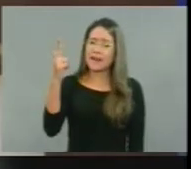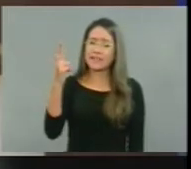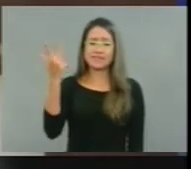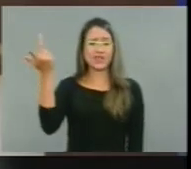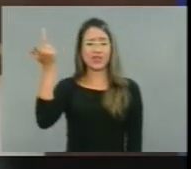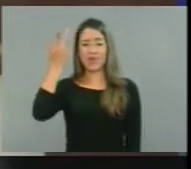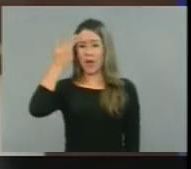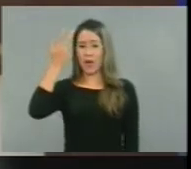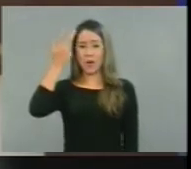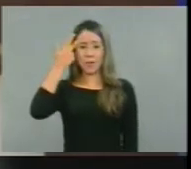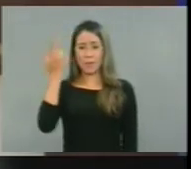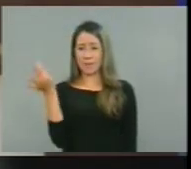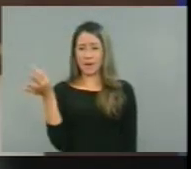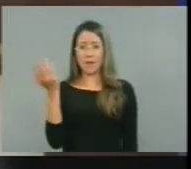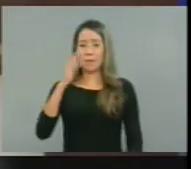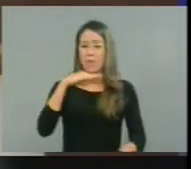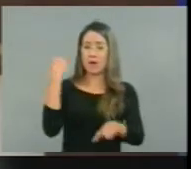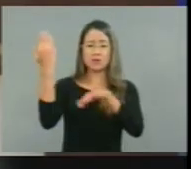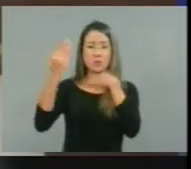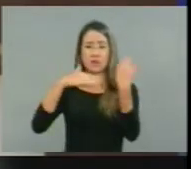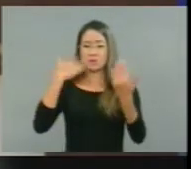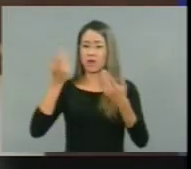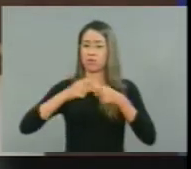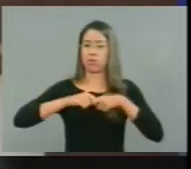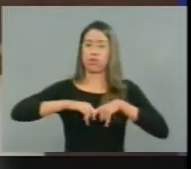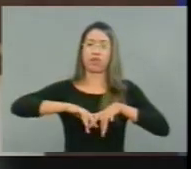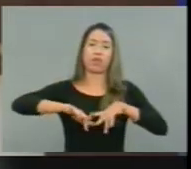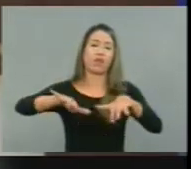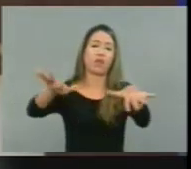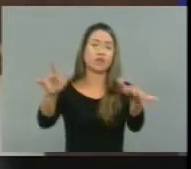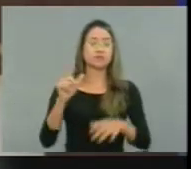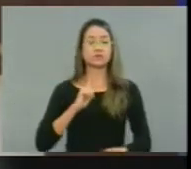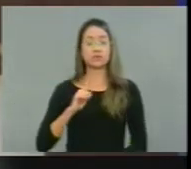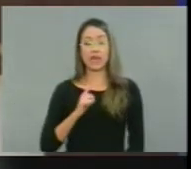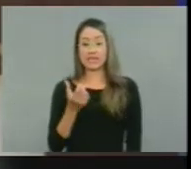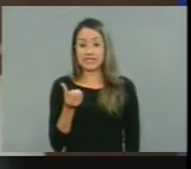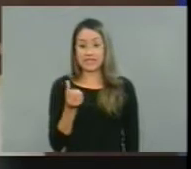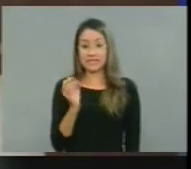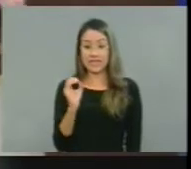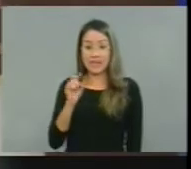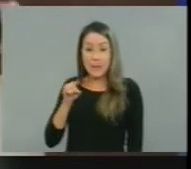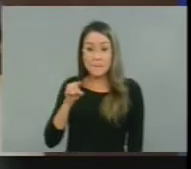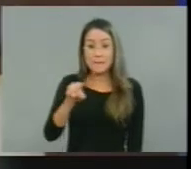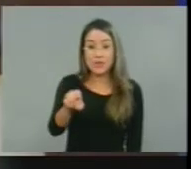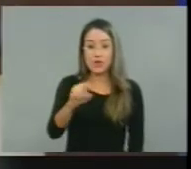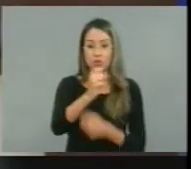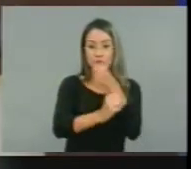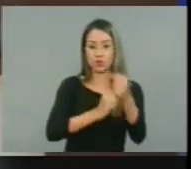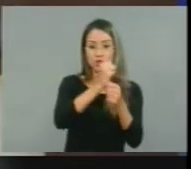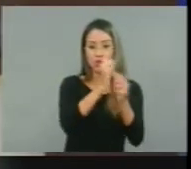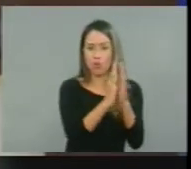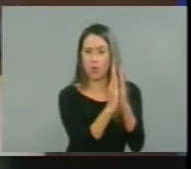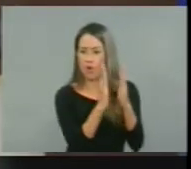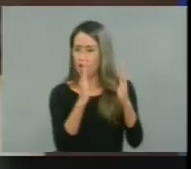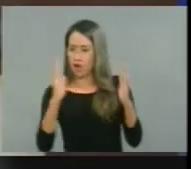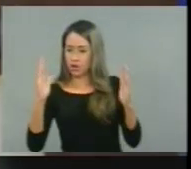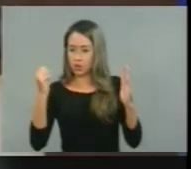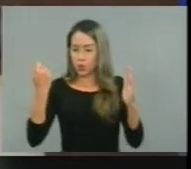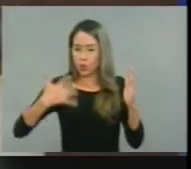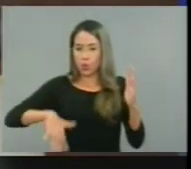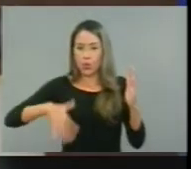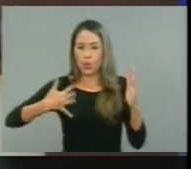epidemia. 60 mil assassinatos ao ano causa, repulsa